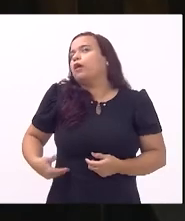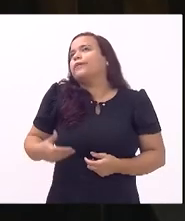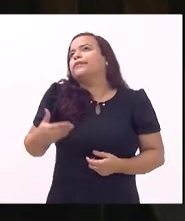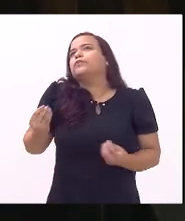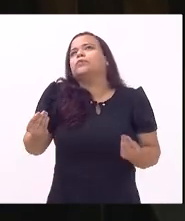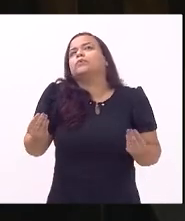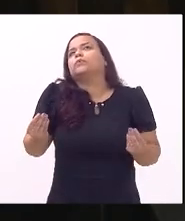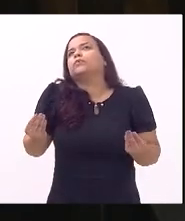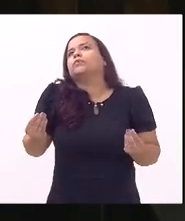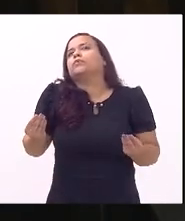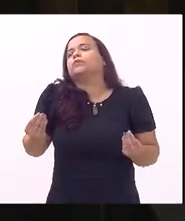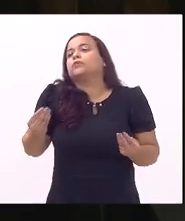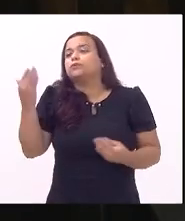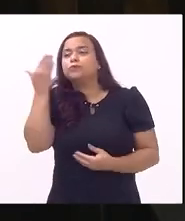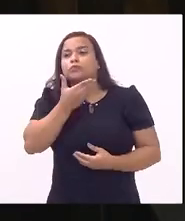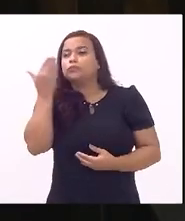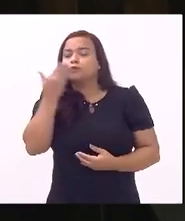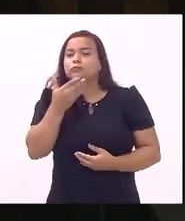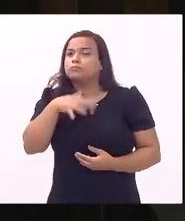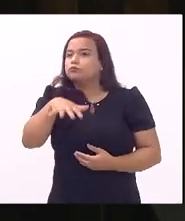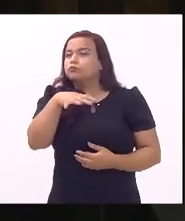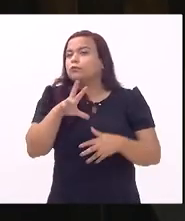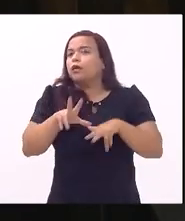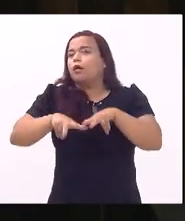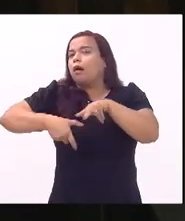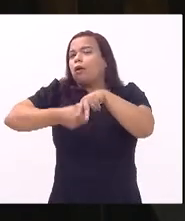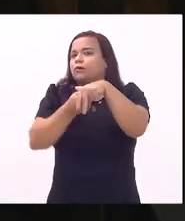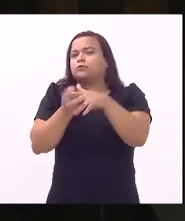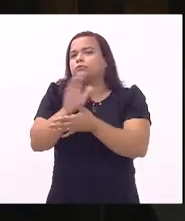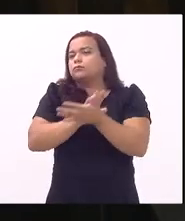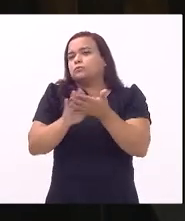nenhum tipo até a presente data